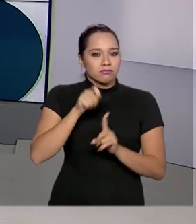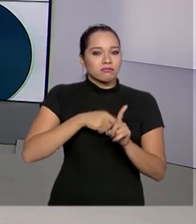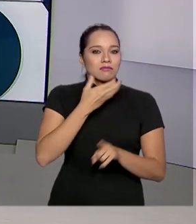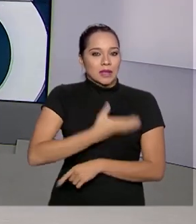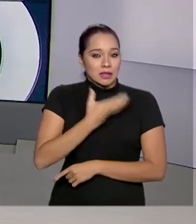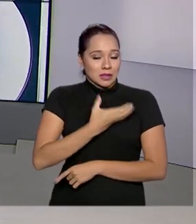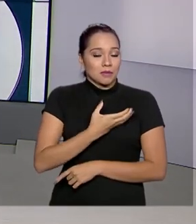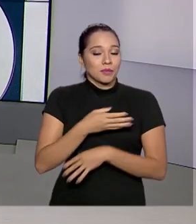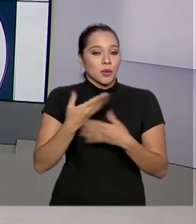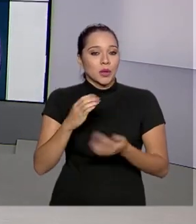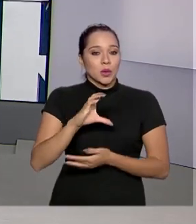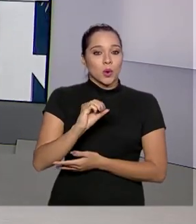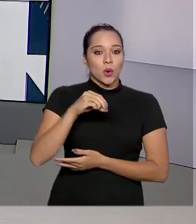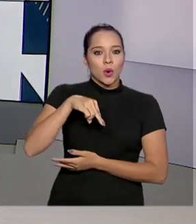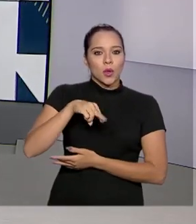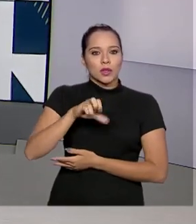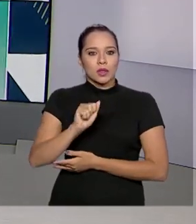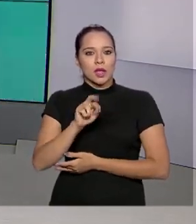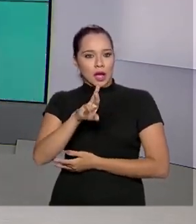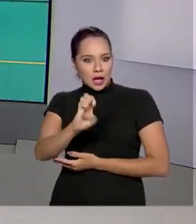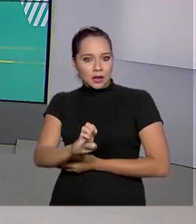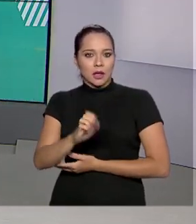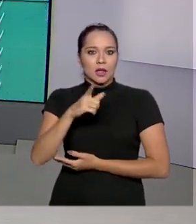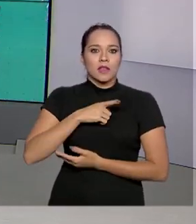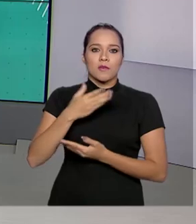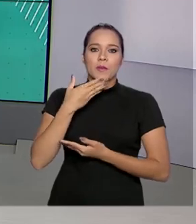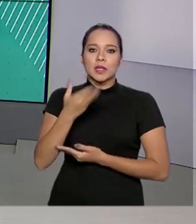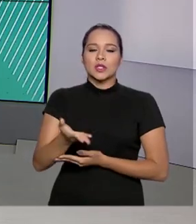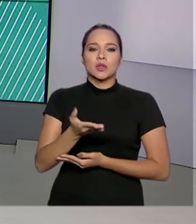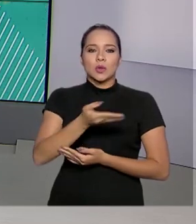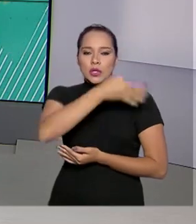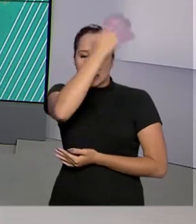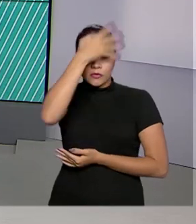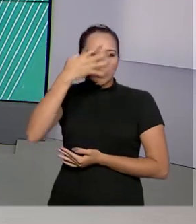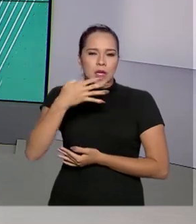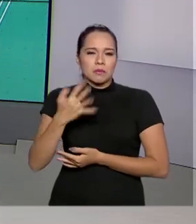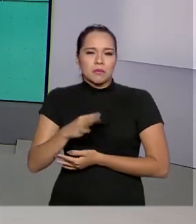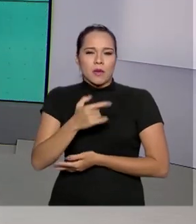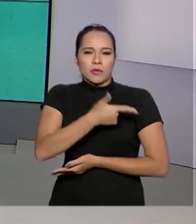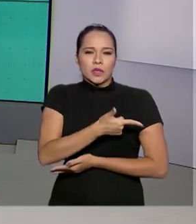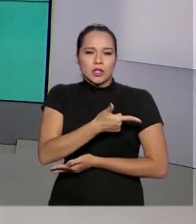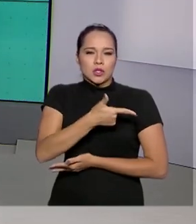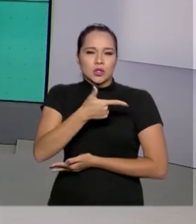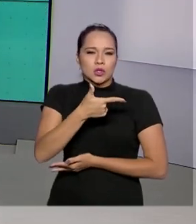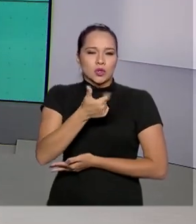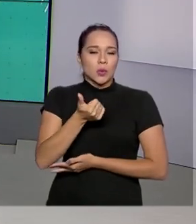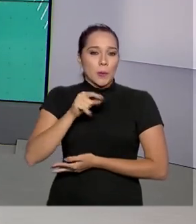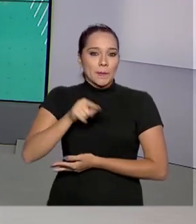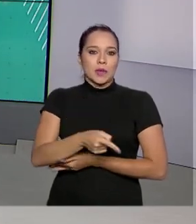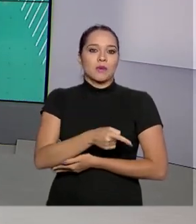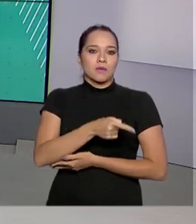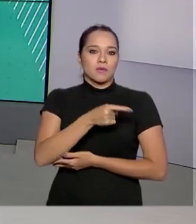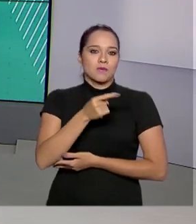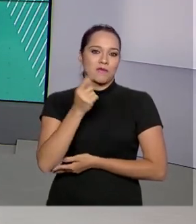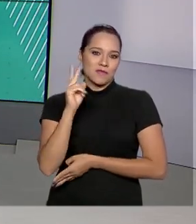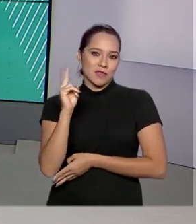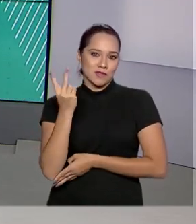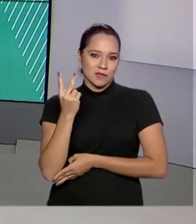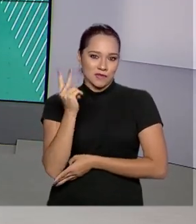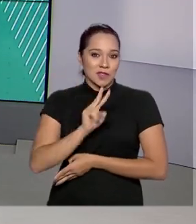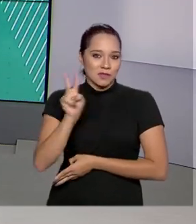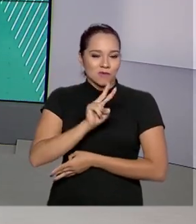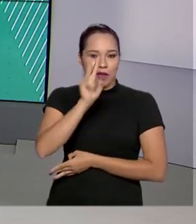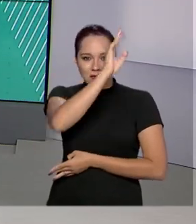Conari reconheceu o pedido de refúgio de aproximadamente 21 mil nacionais da Venezuela. Em junho de 2019,